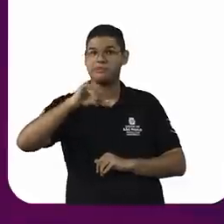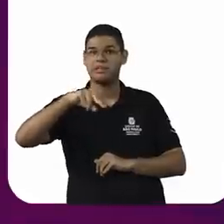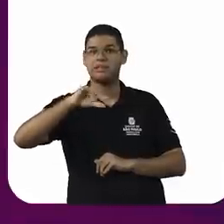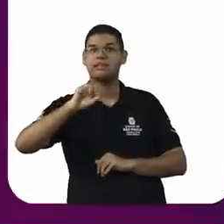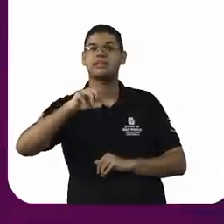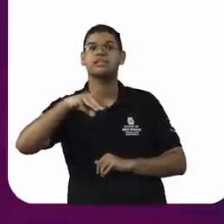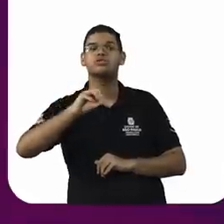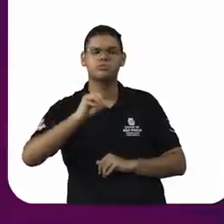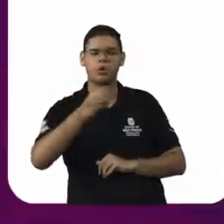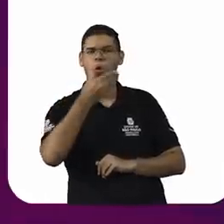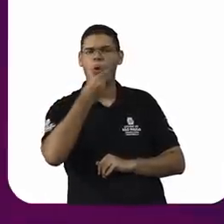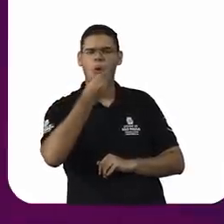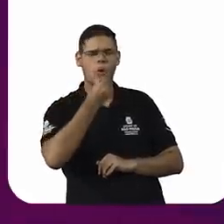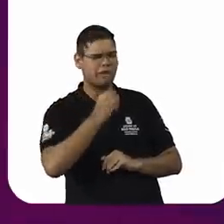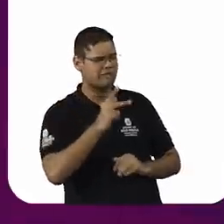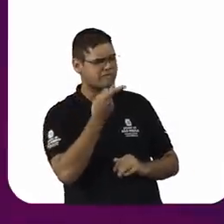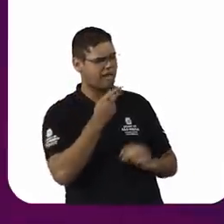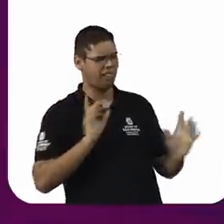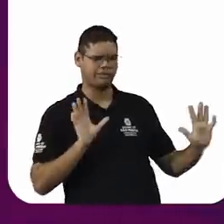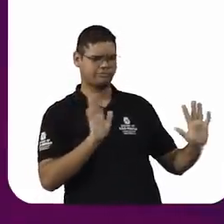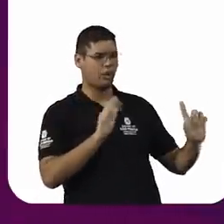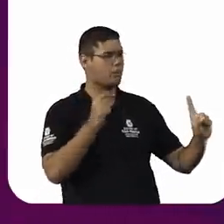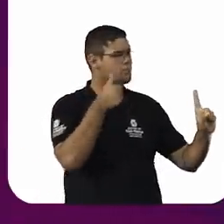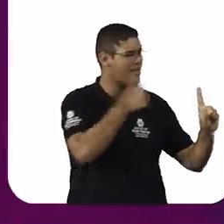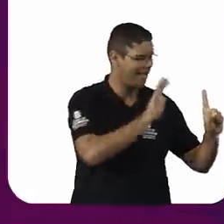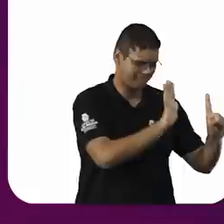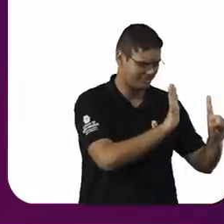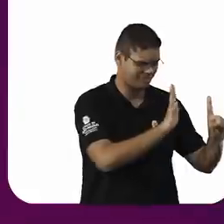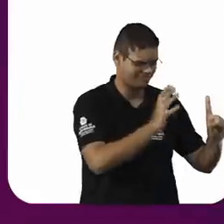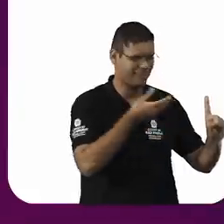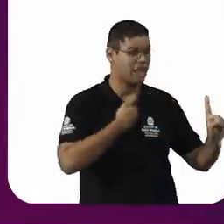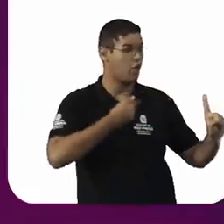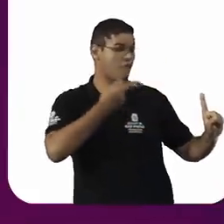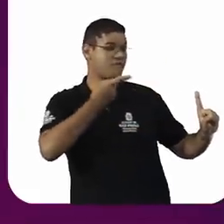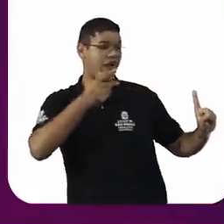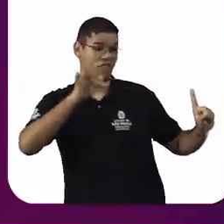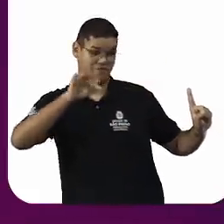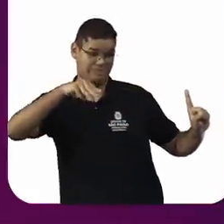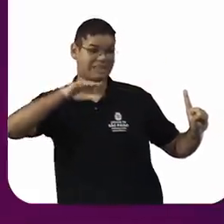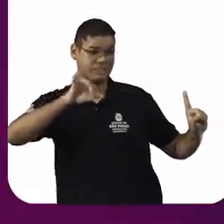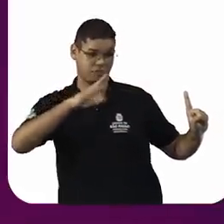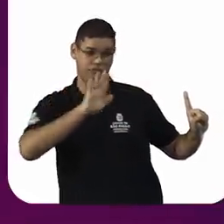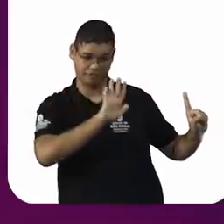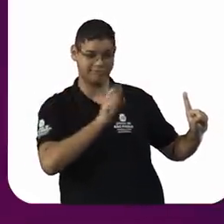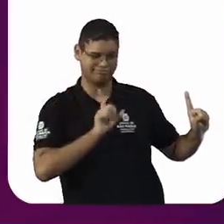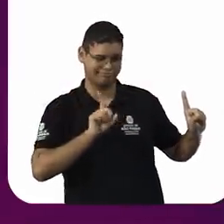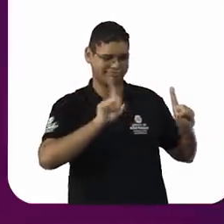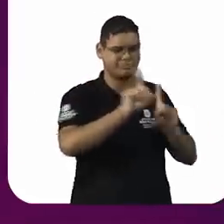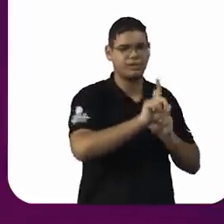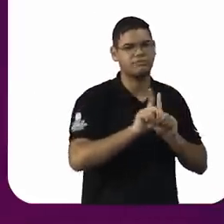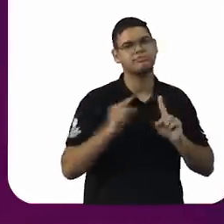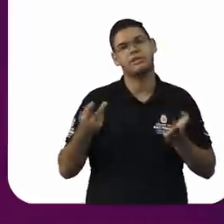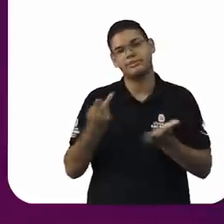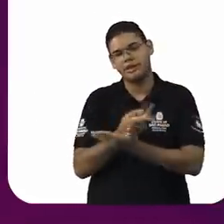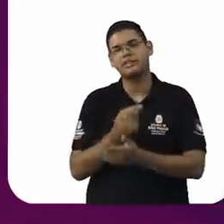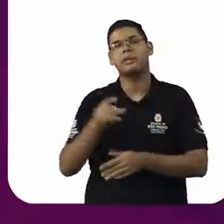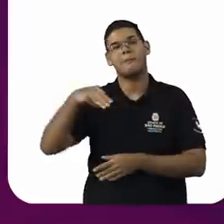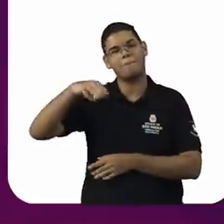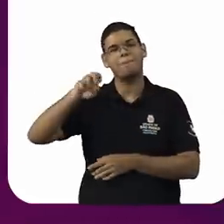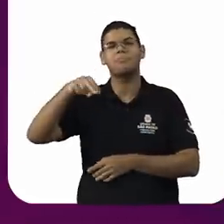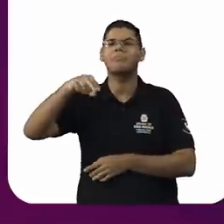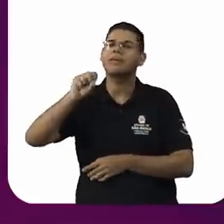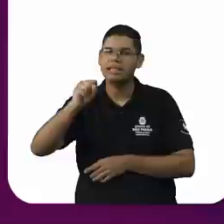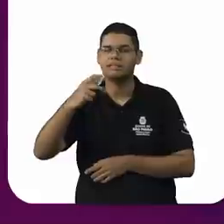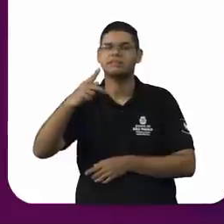às vezes até infantilizando determinados temas, como se as mulheres não tivessem capacidade cognitiva para poder